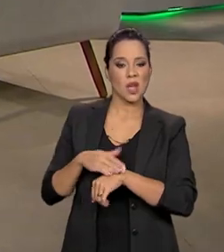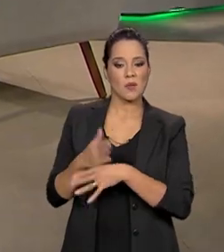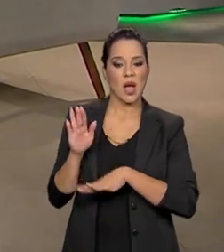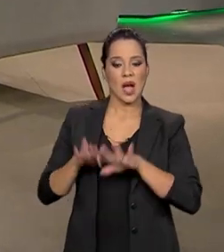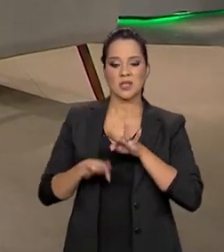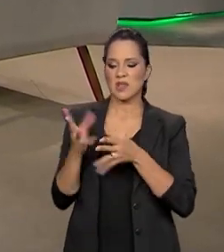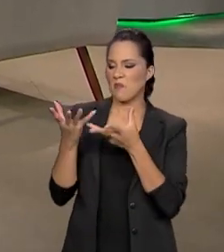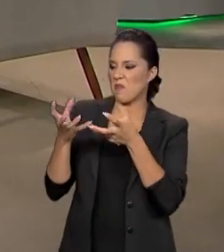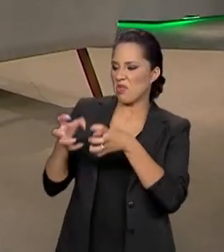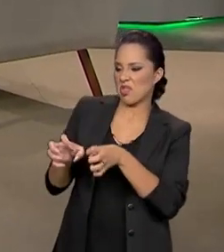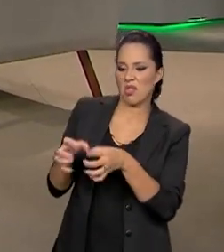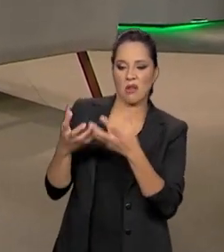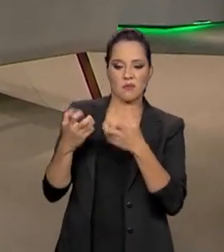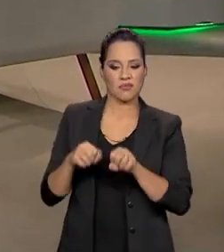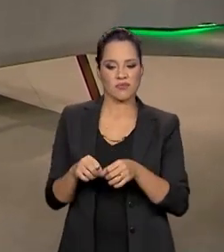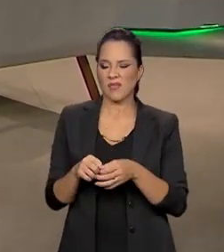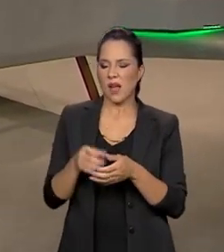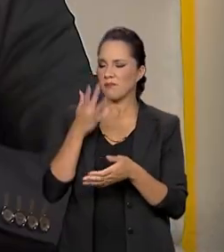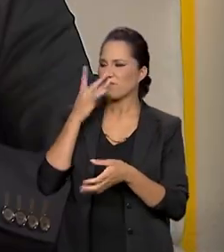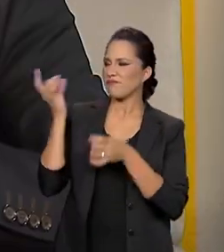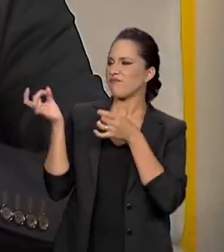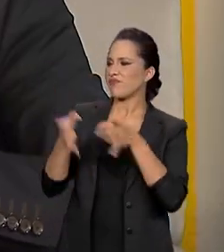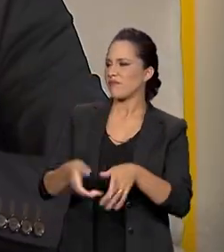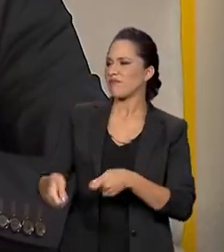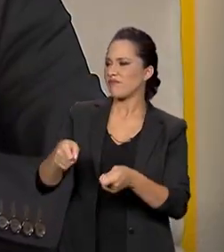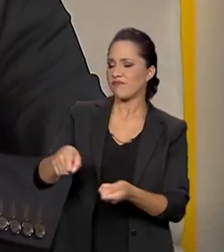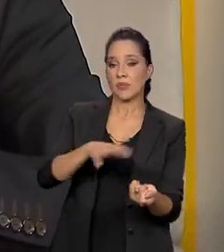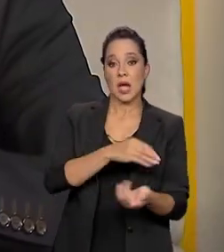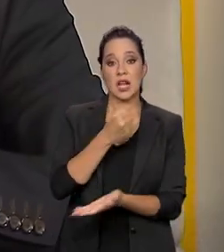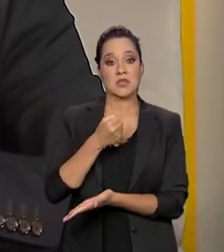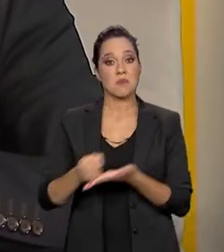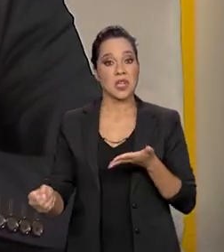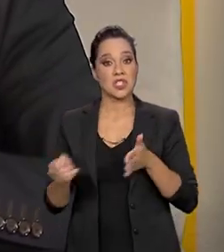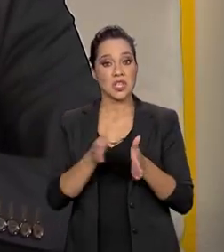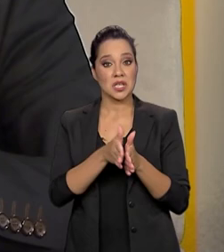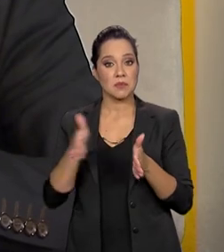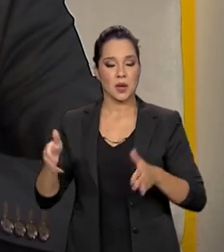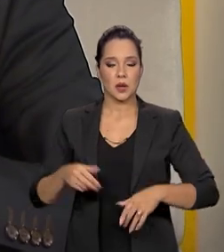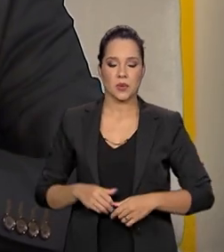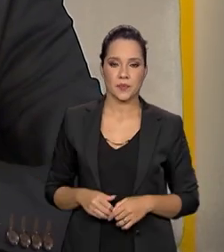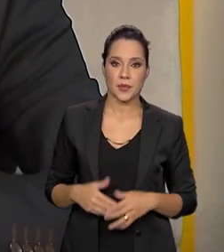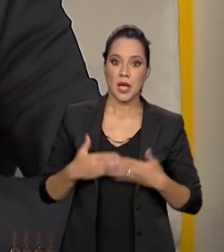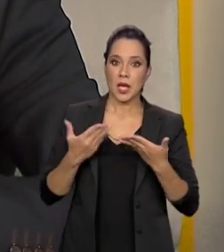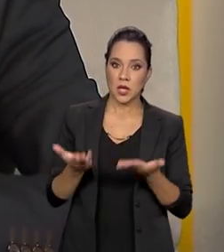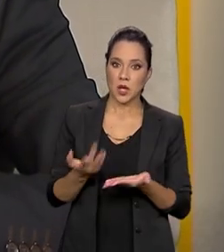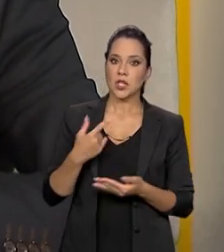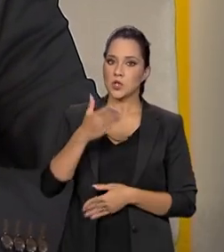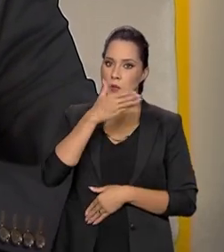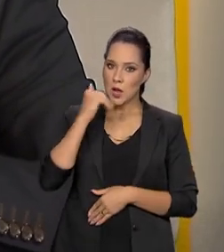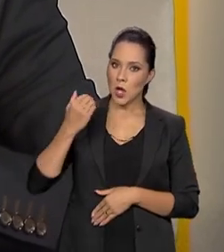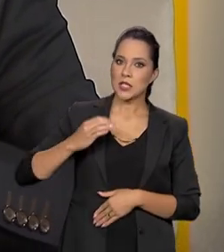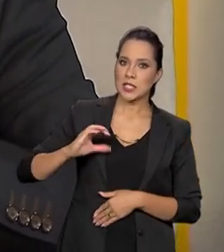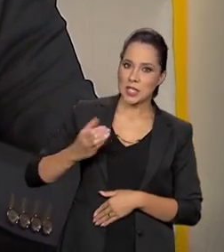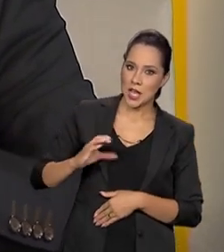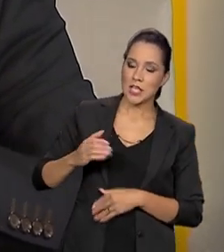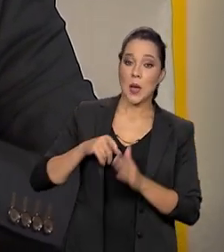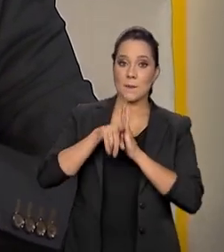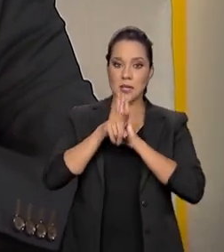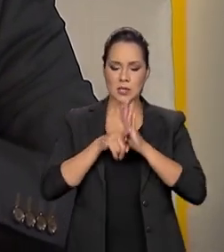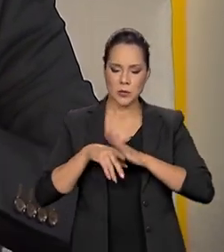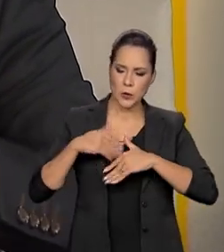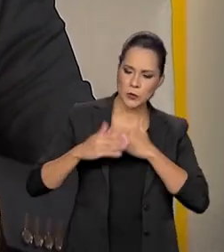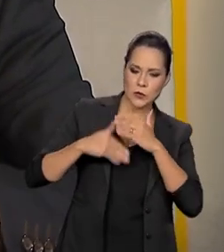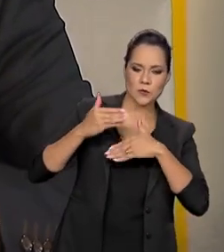apodrecia e era jogado fora. Eles perdiam durante o processo. Então, gente levou a melhor ciência, esses pesquisadores